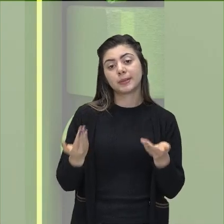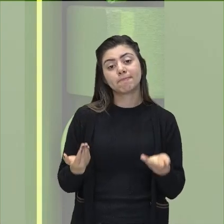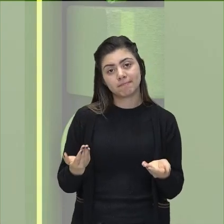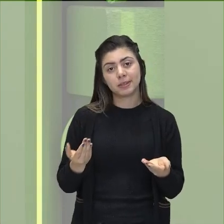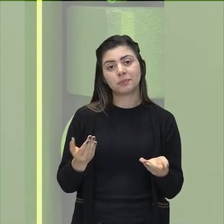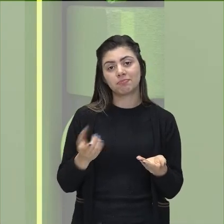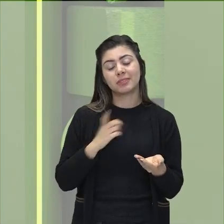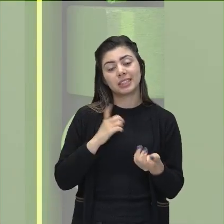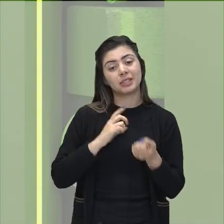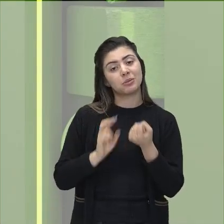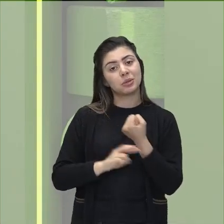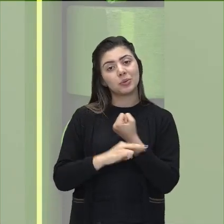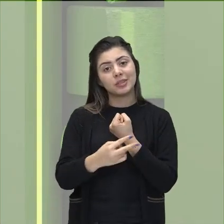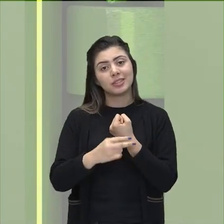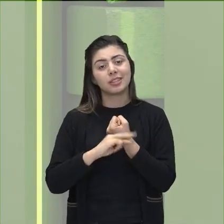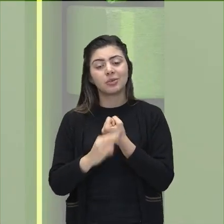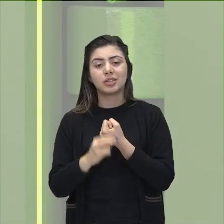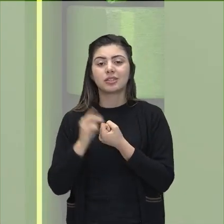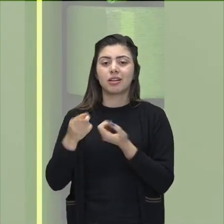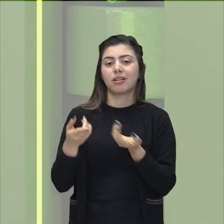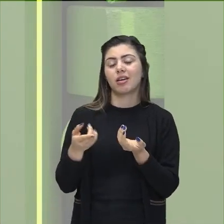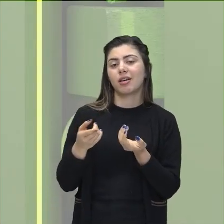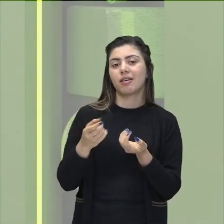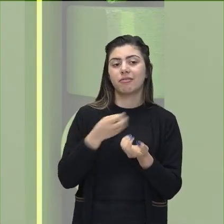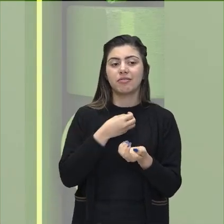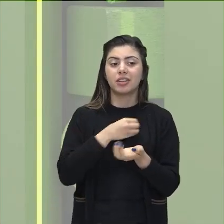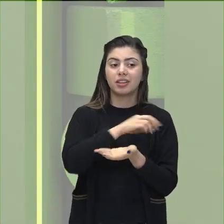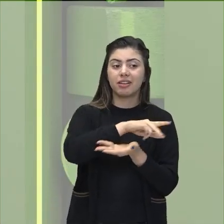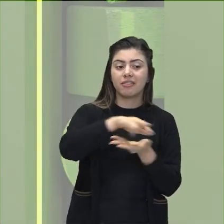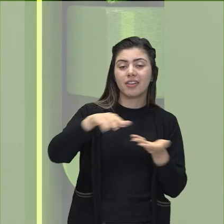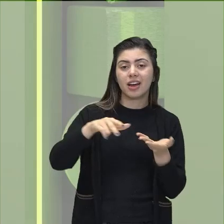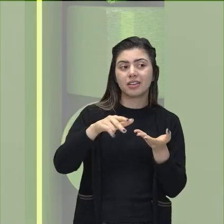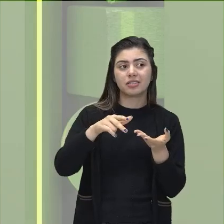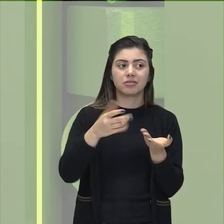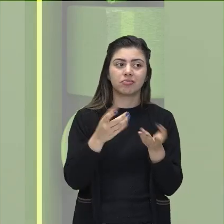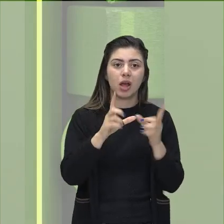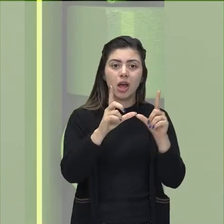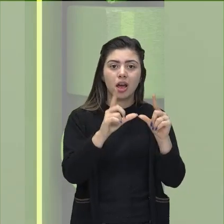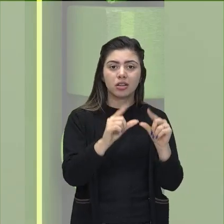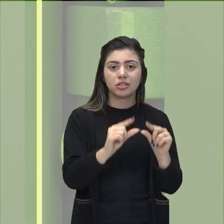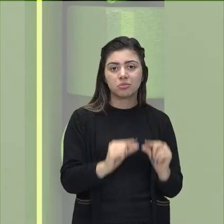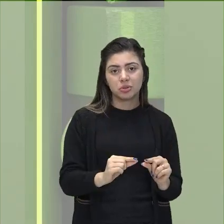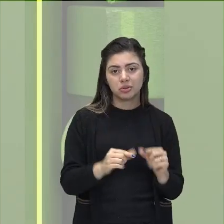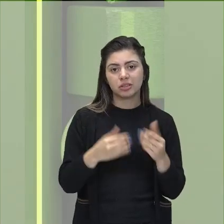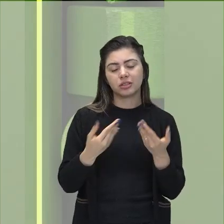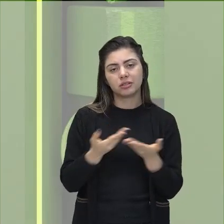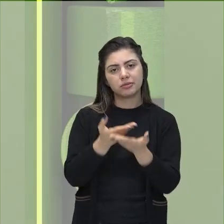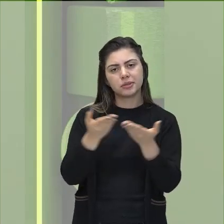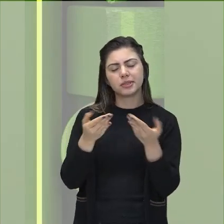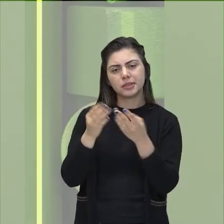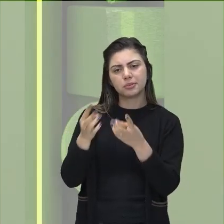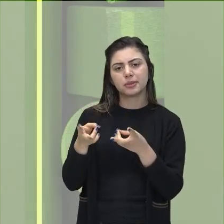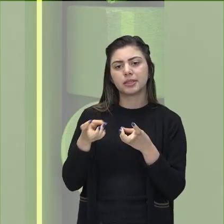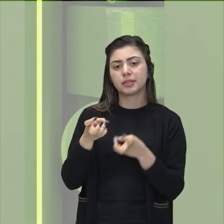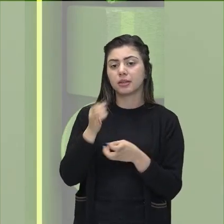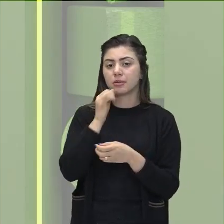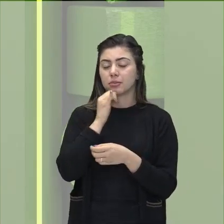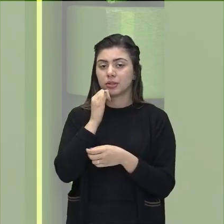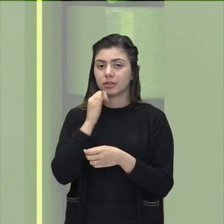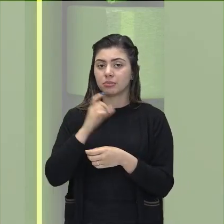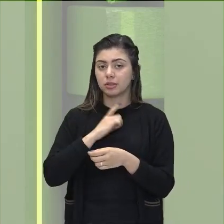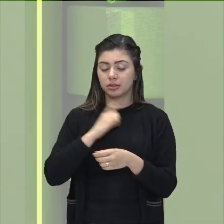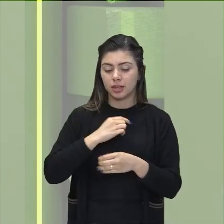uma falda e uma flora sem vida, tá, pessoal? Vocês vão perceber nessas regiões aí de onde tem